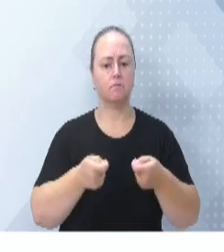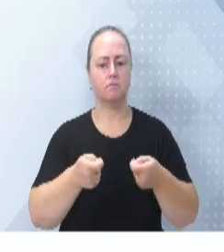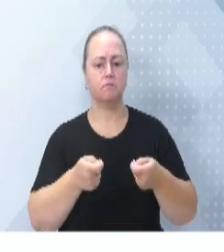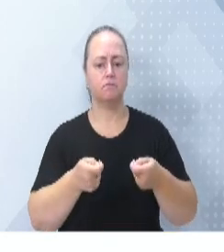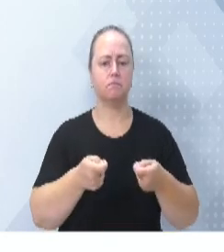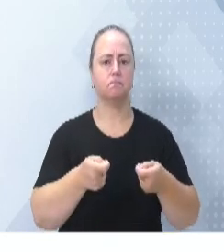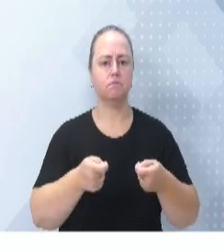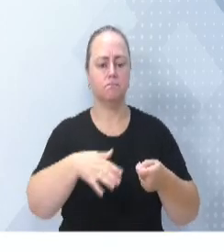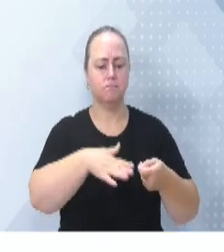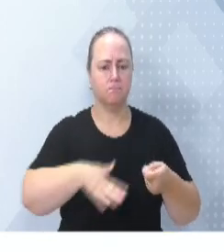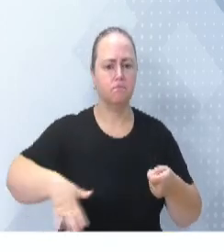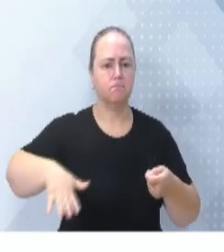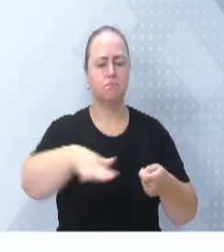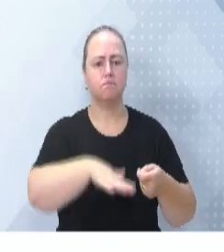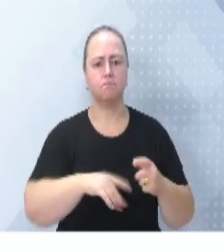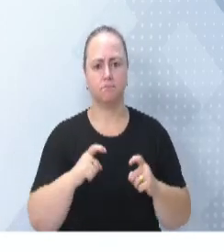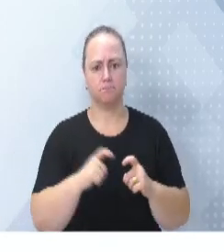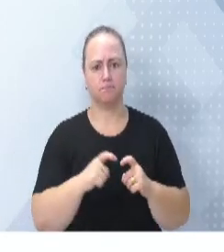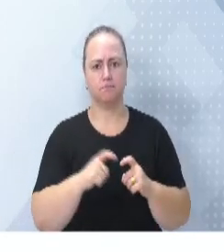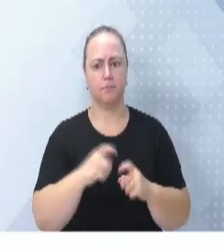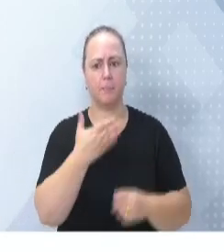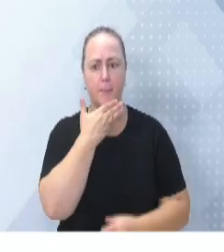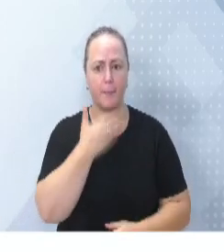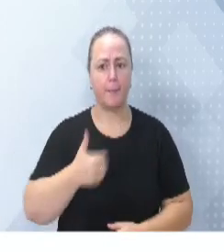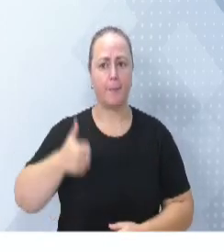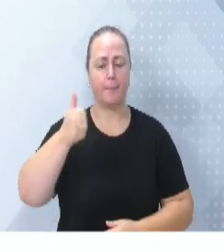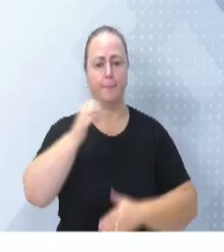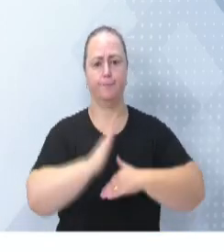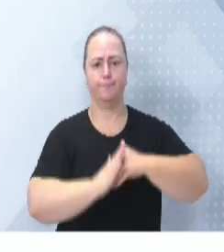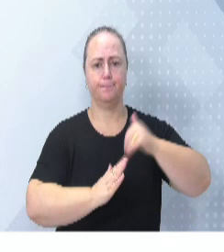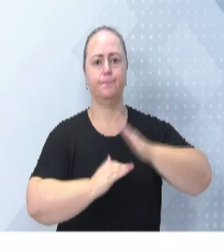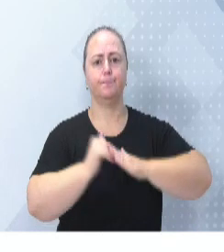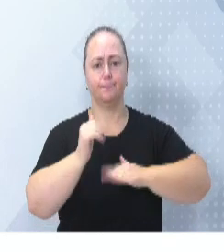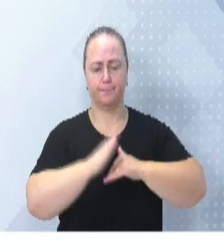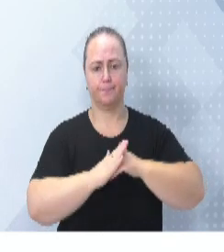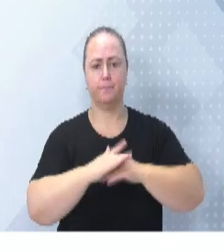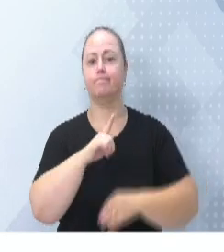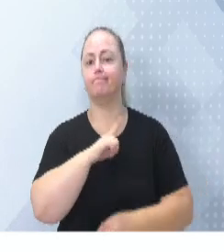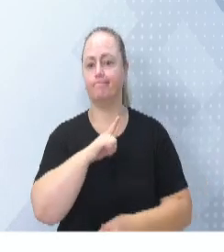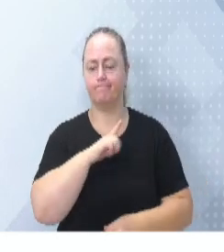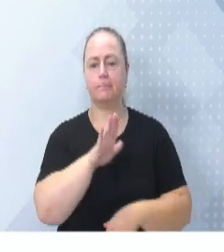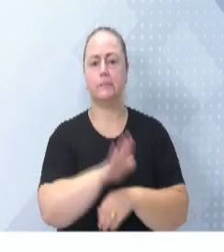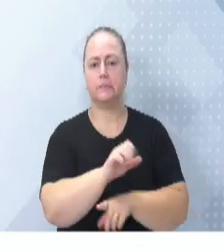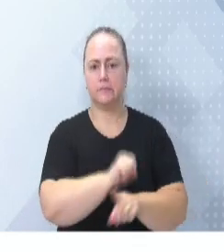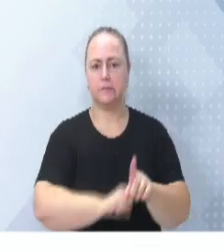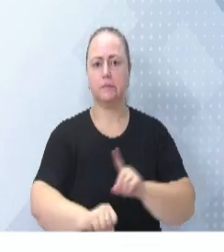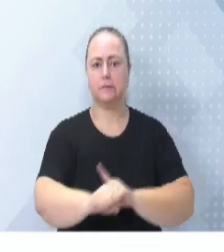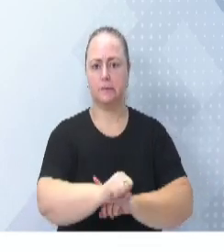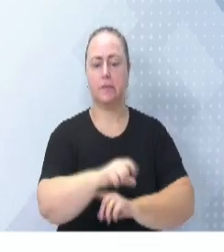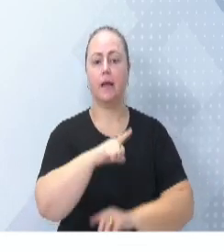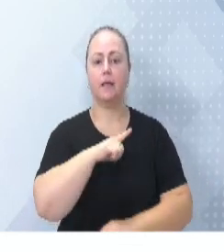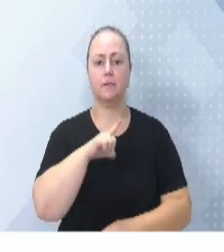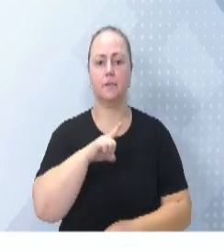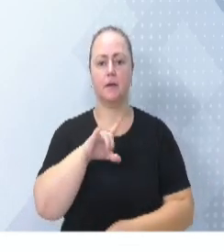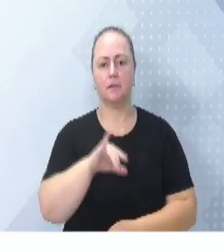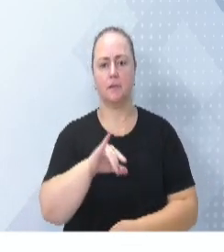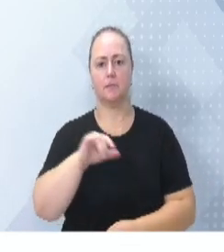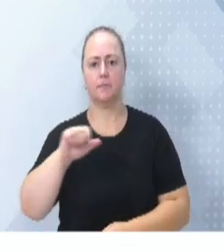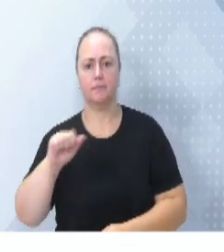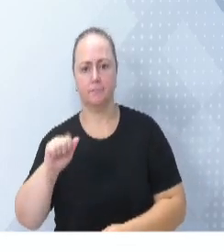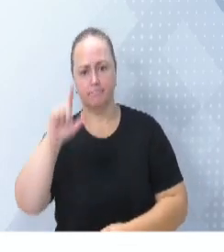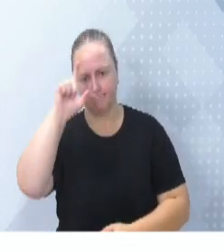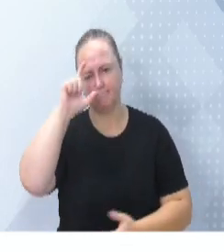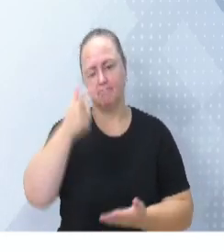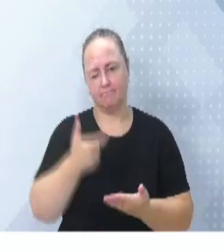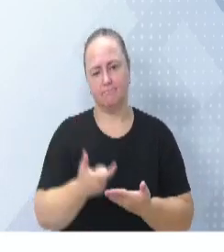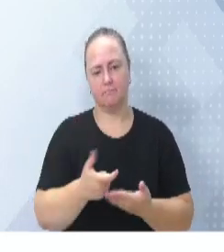muito forte com as melhores práticas assistenciais. Nós temos hoje um sistema de inteligência artificial, que quando o